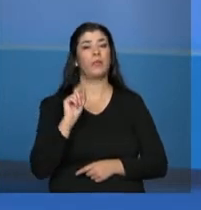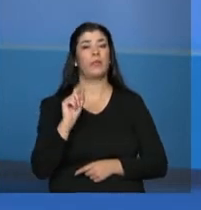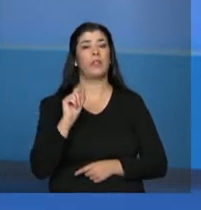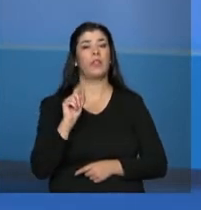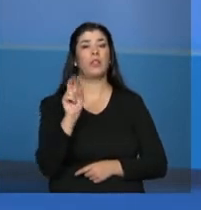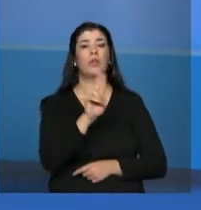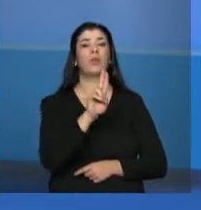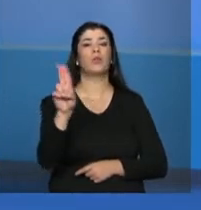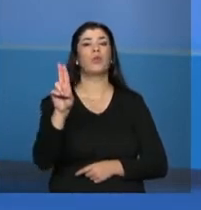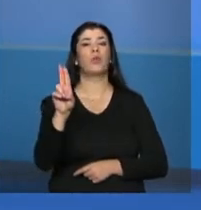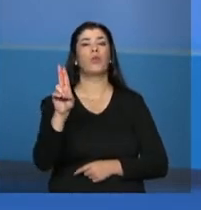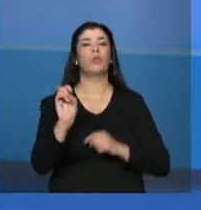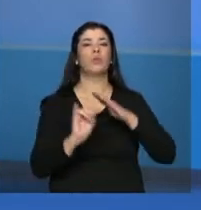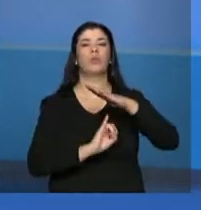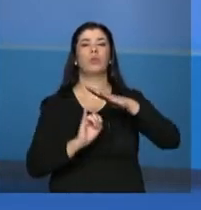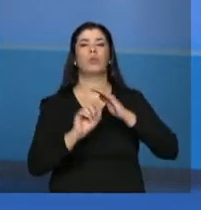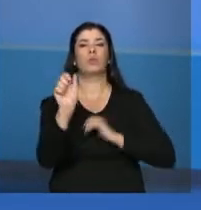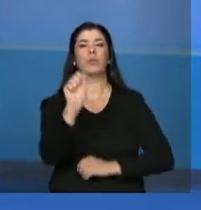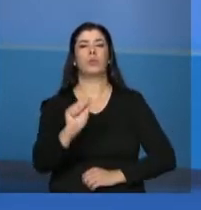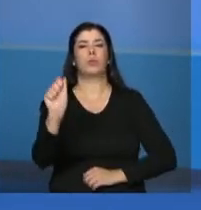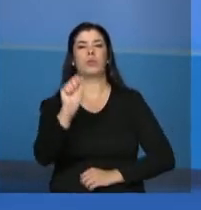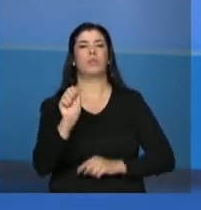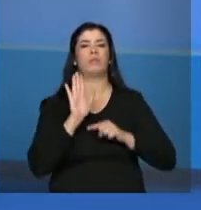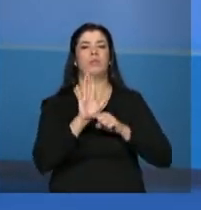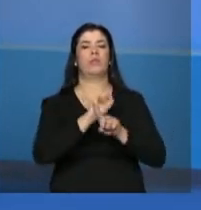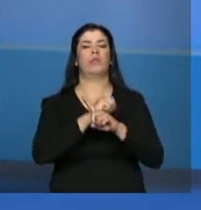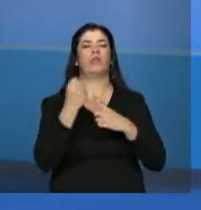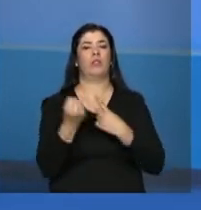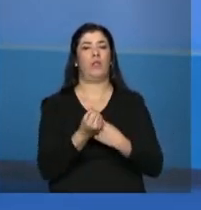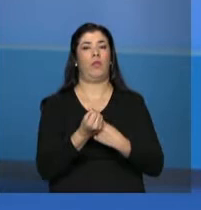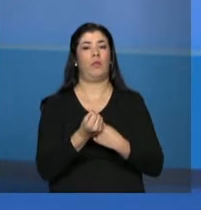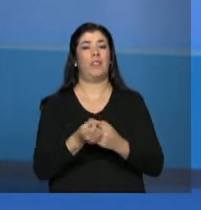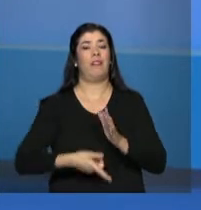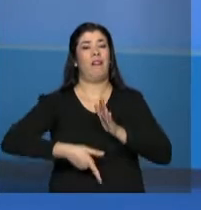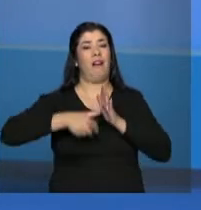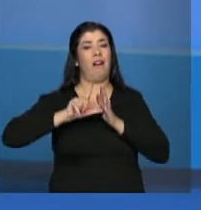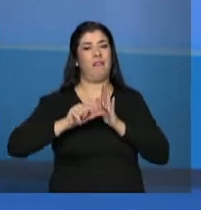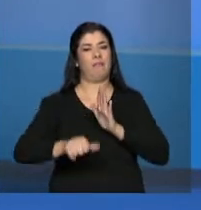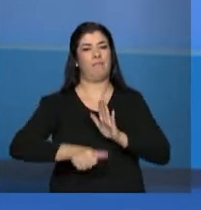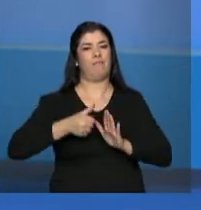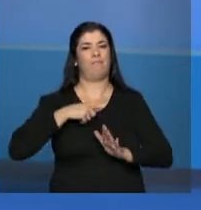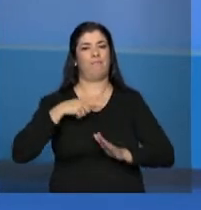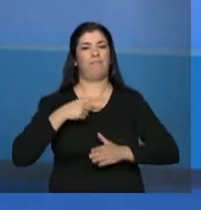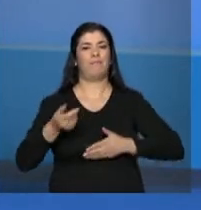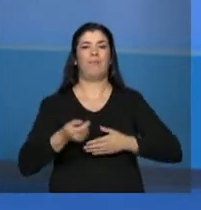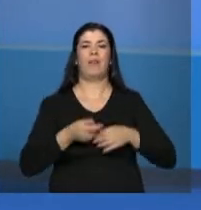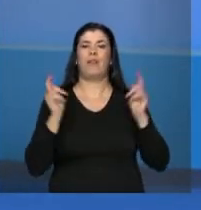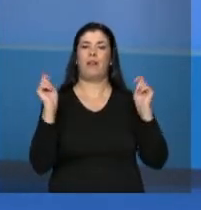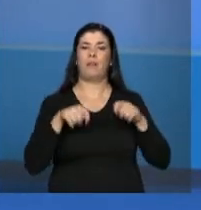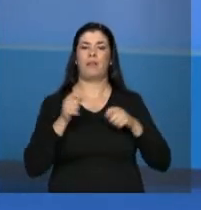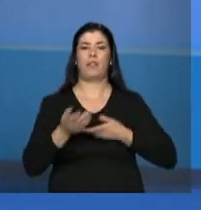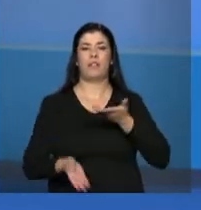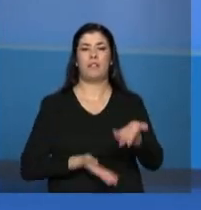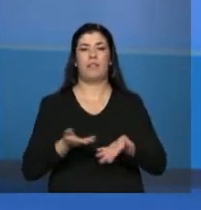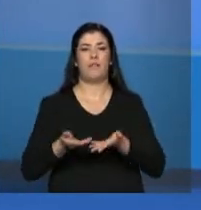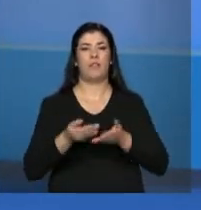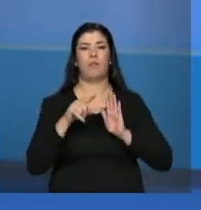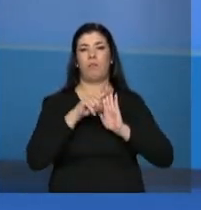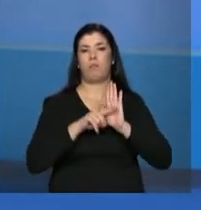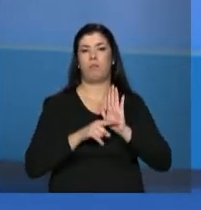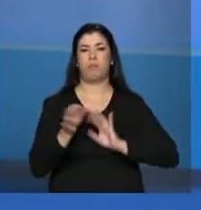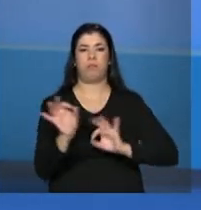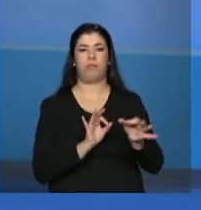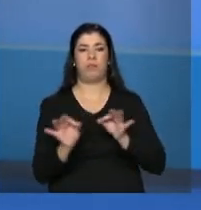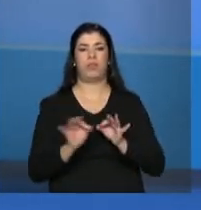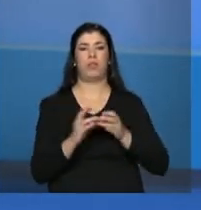nome seja de entidade de assistência social, mas ele é um cadastro de serviços, de serviços, programas, de projetos, que vai viabilizar